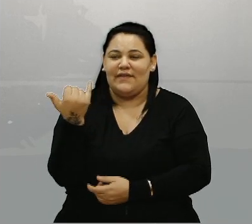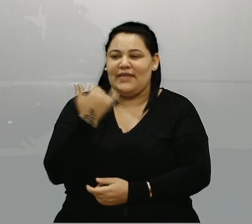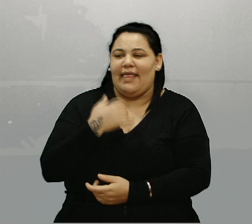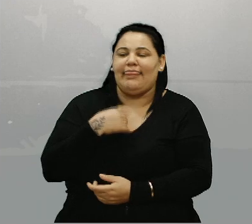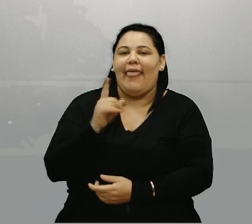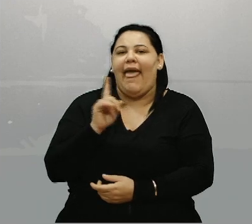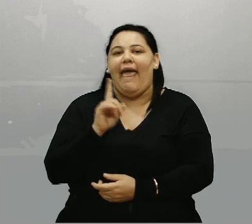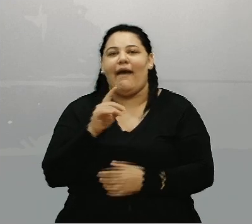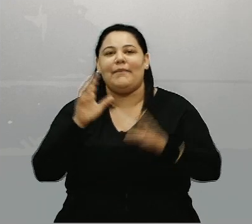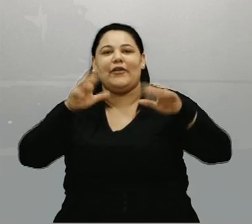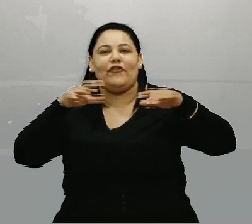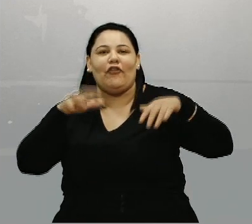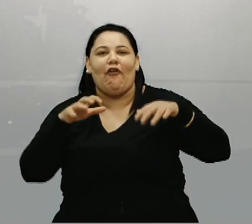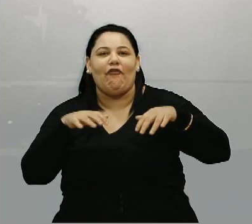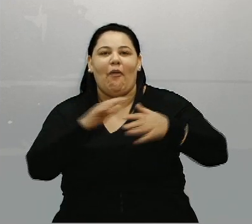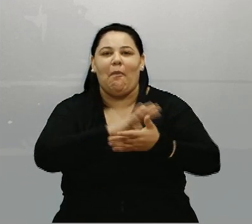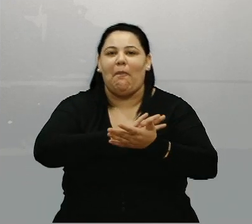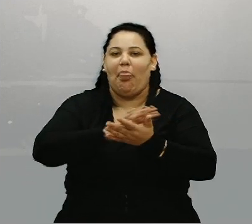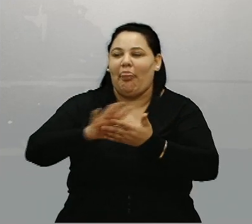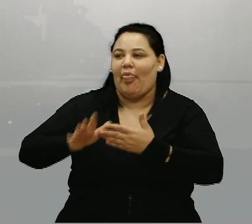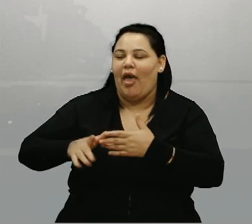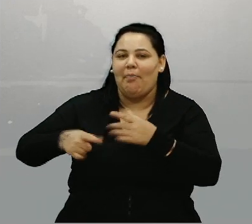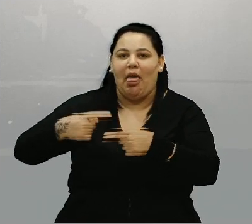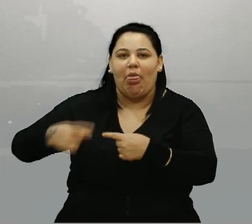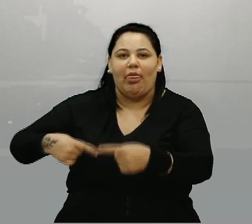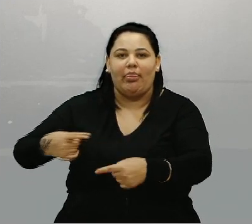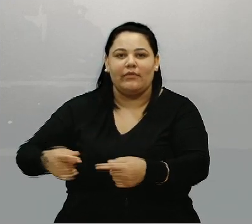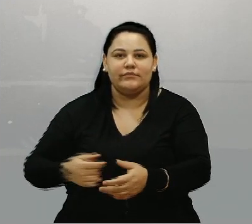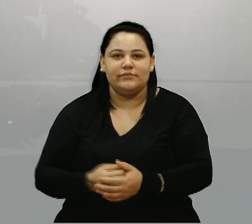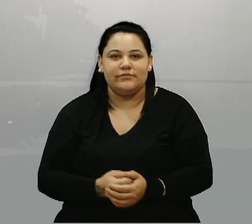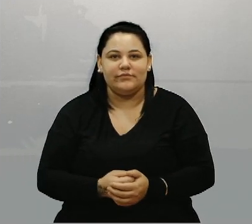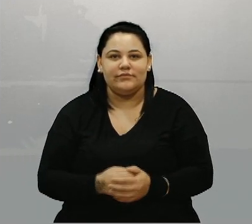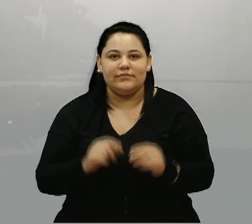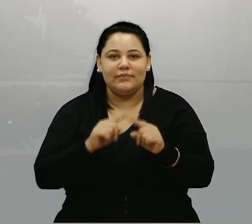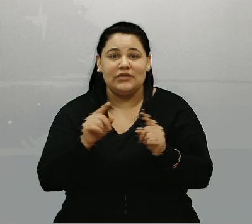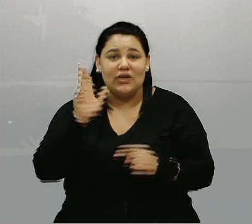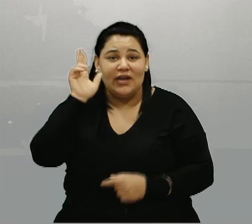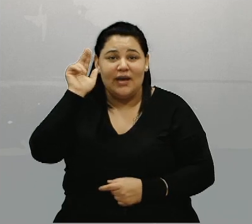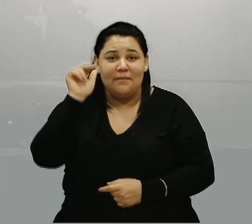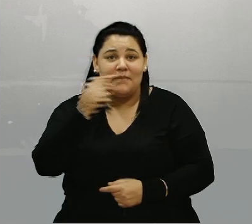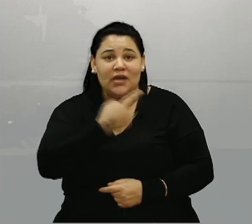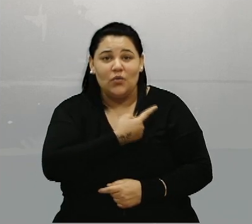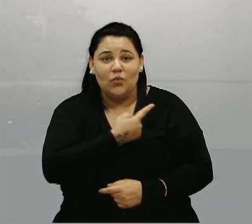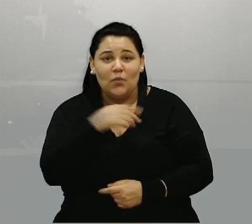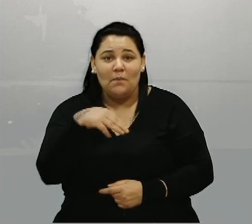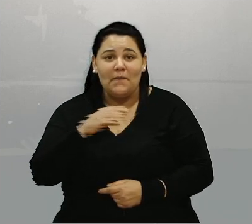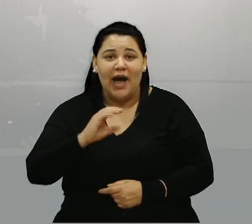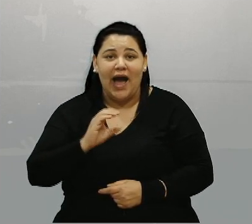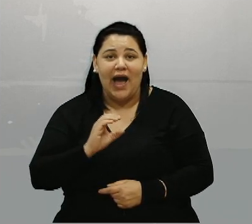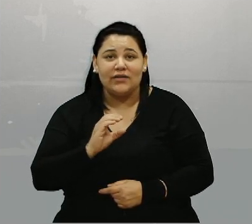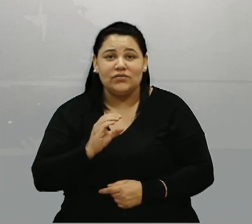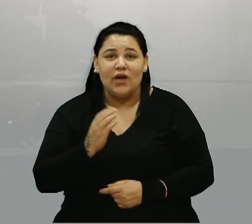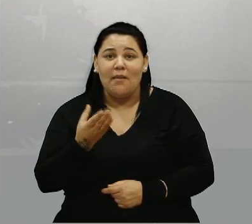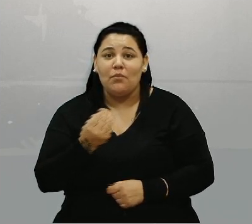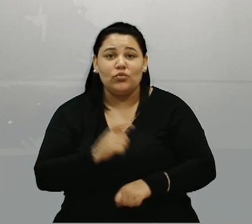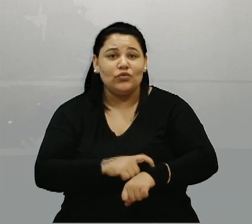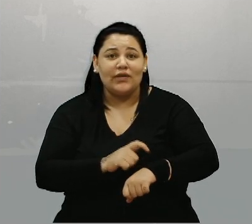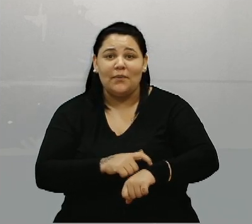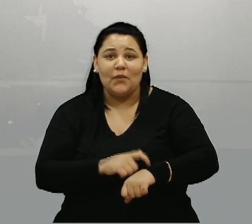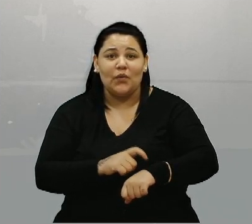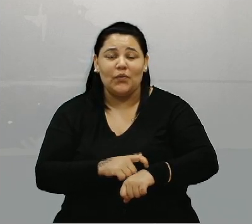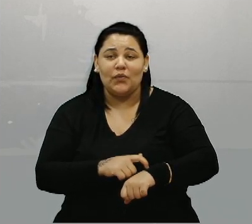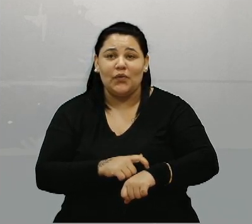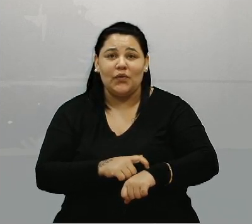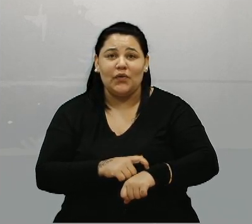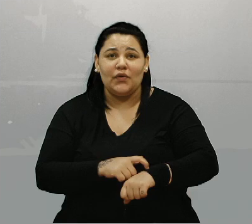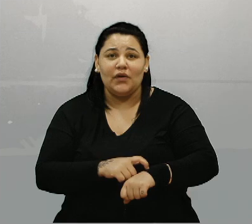mas choveu, calamidade, etc, etc. Não, mas isso aqui é de abril. É de março. É de muito tempo. Tá,